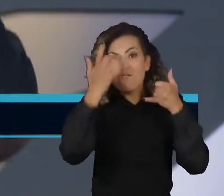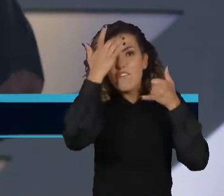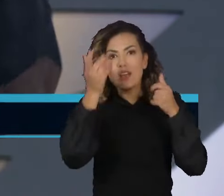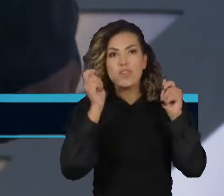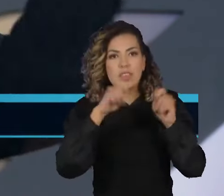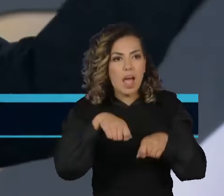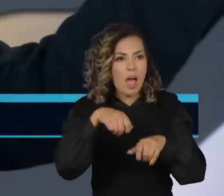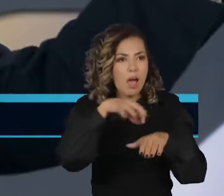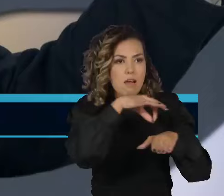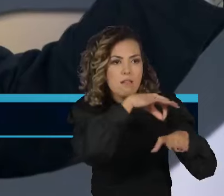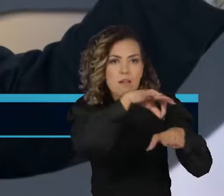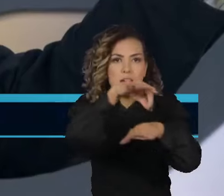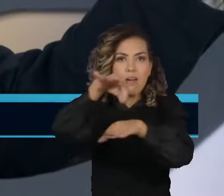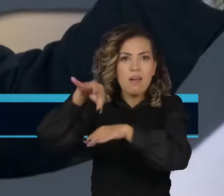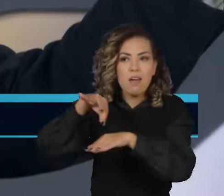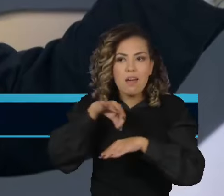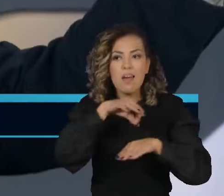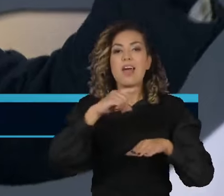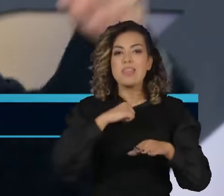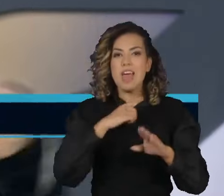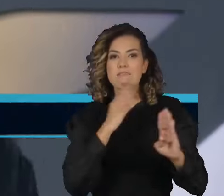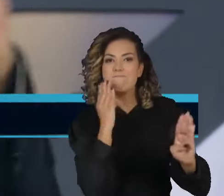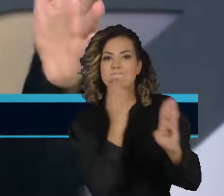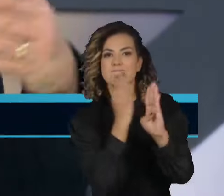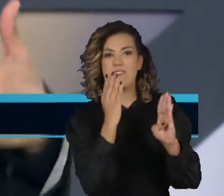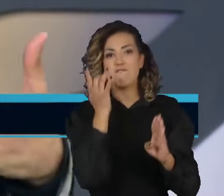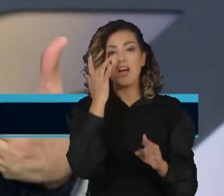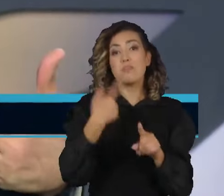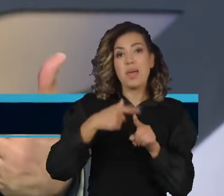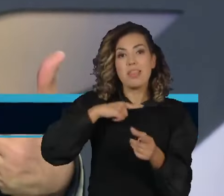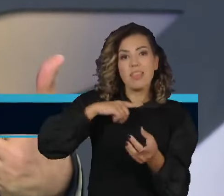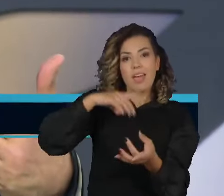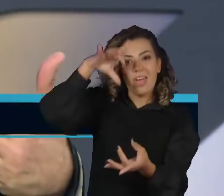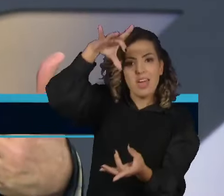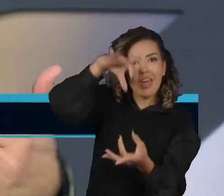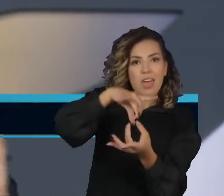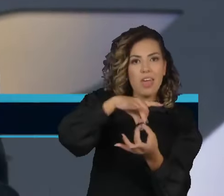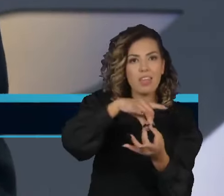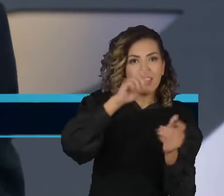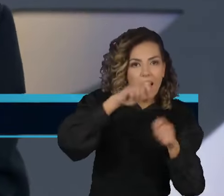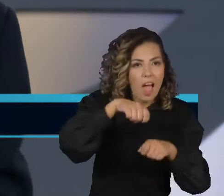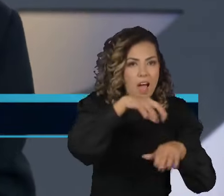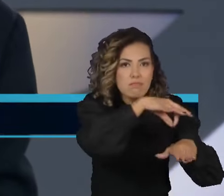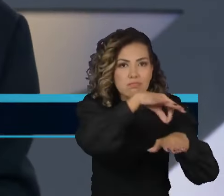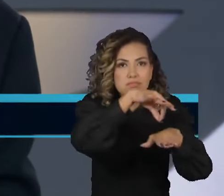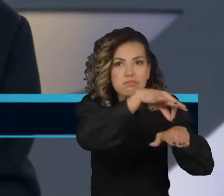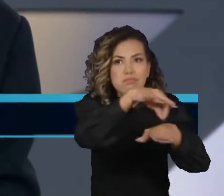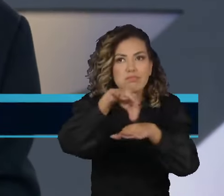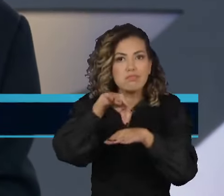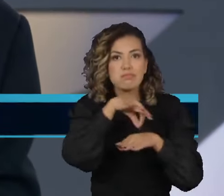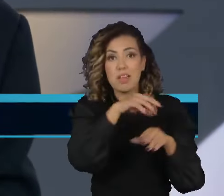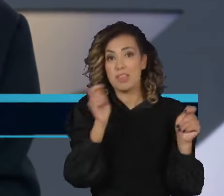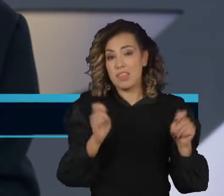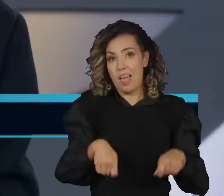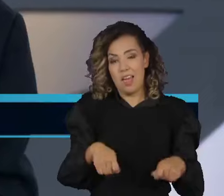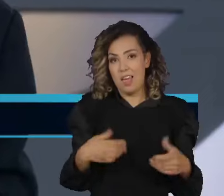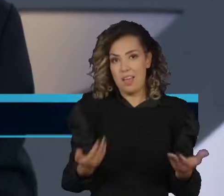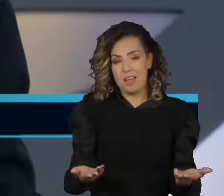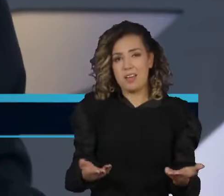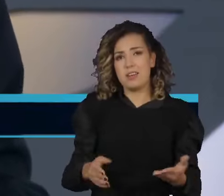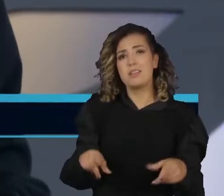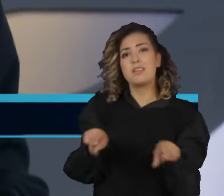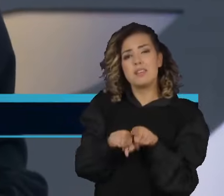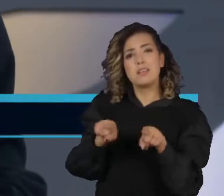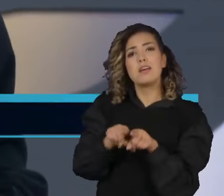O celular está dentro da rede, entende? Assim como qualquer um pode localizar nós, ou daqui a pouco o Irã vai conseguir